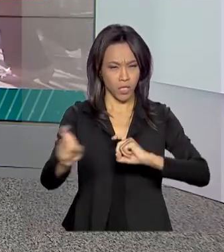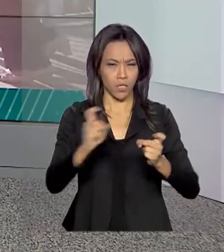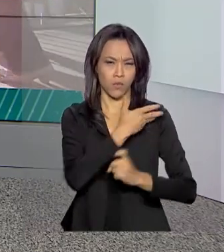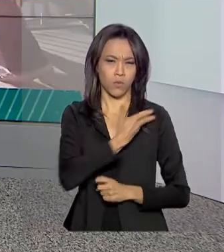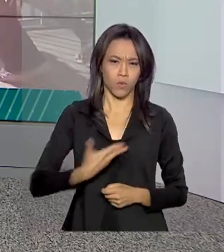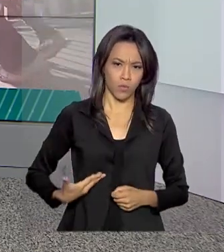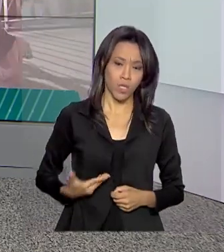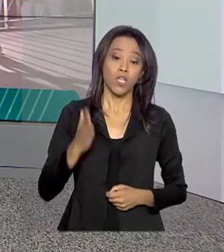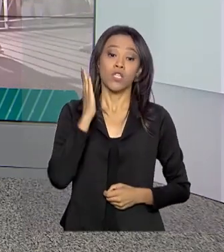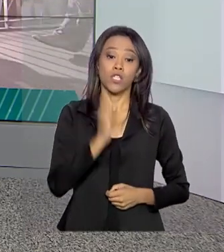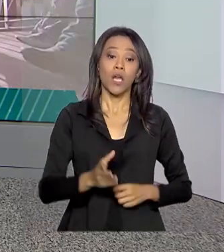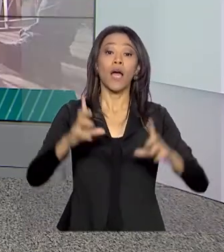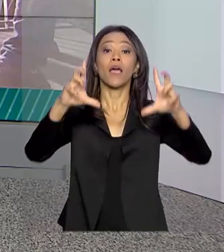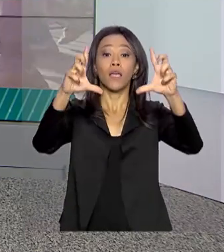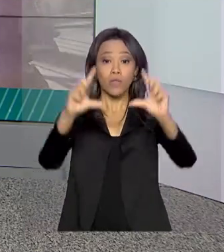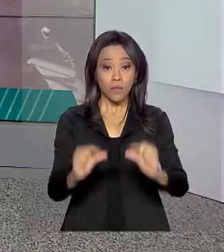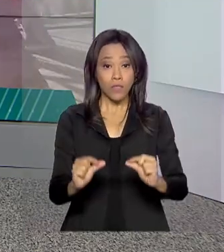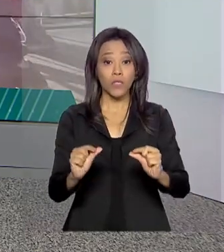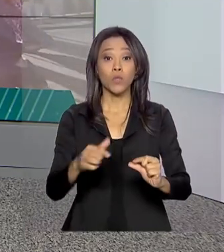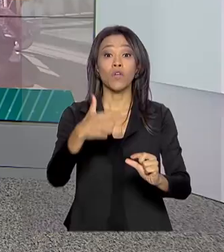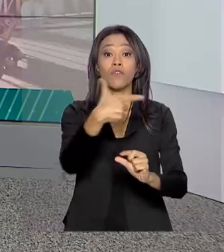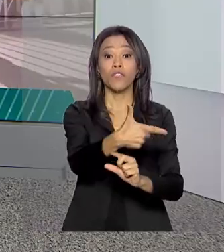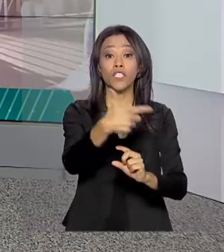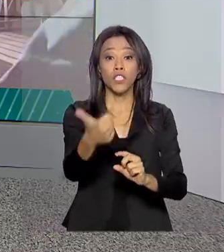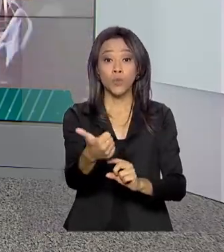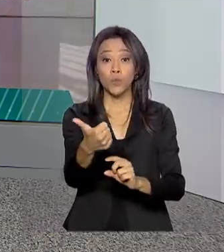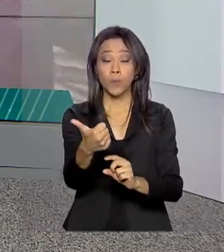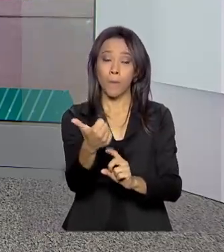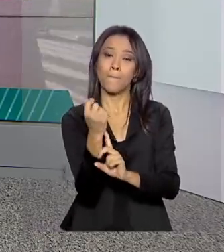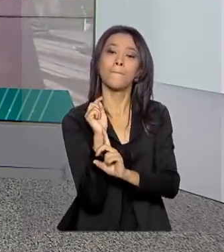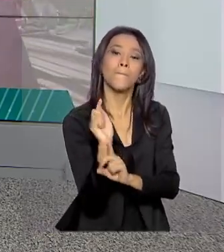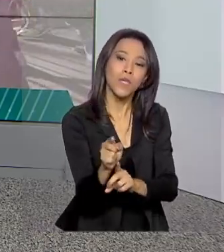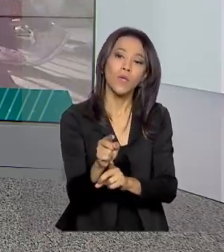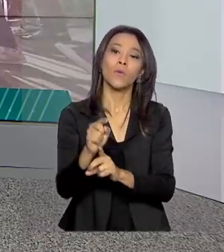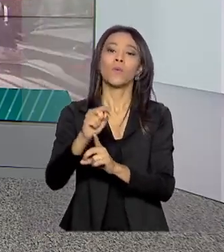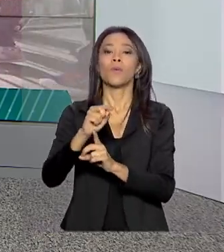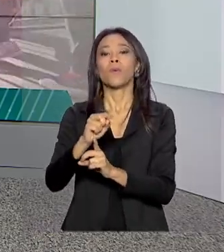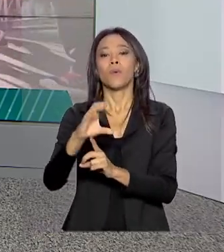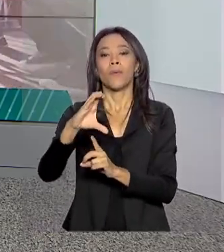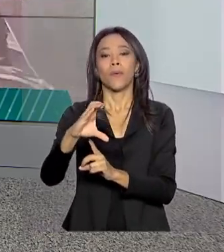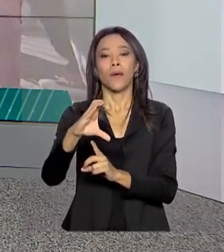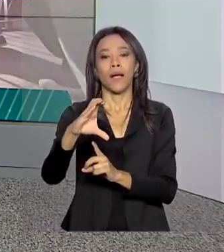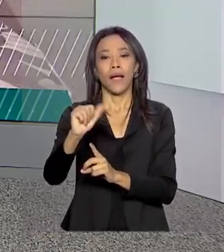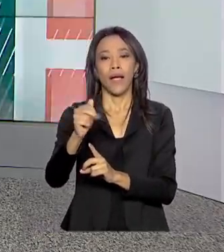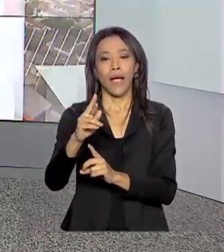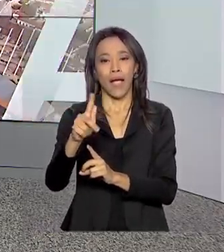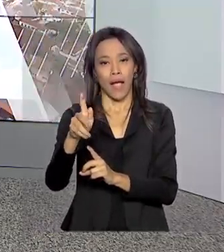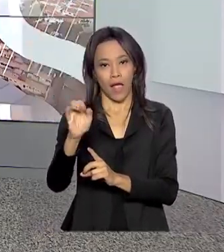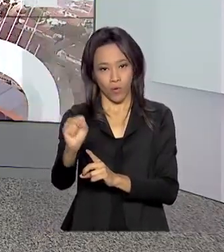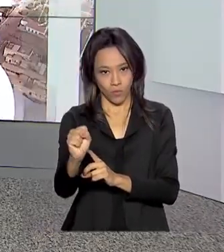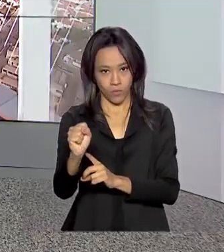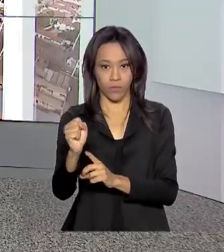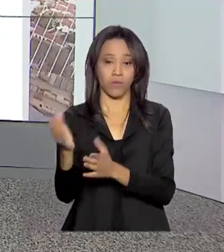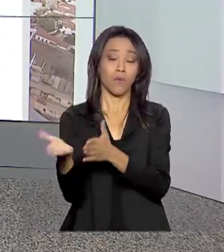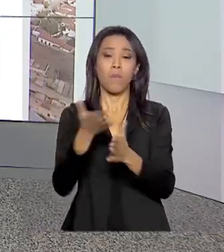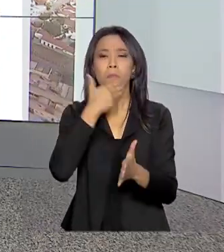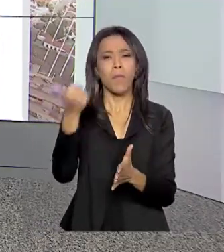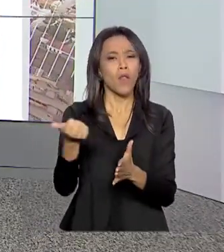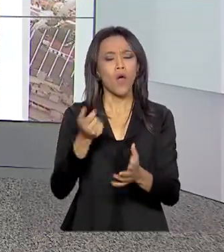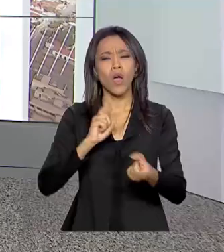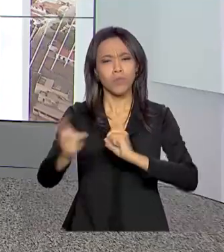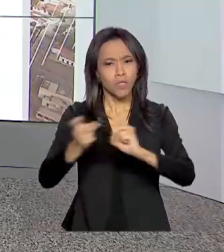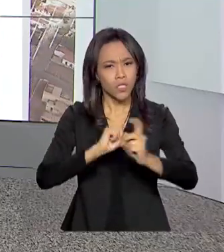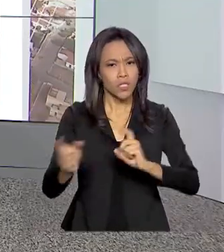gastos aí e cortados 21 mil cargos comissionados. Em outra frente, com o objetivo de empregar melhor os recursos públicos,